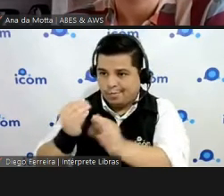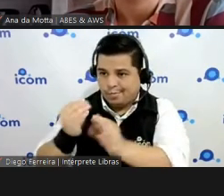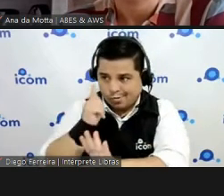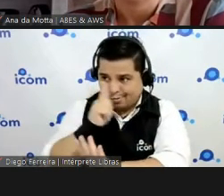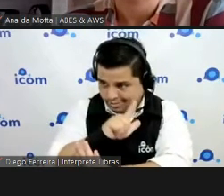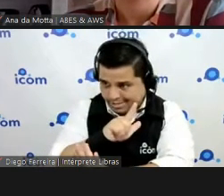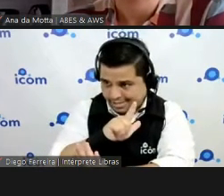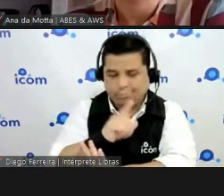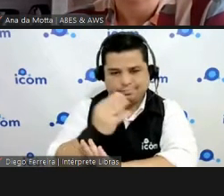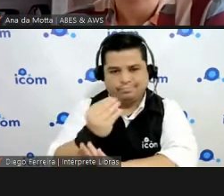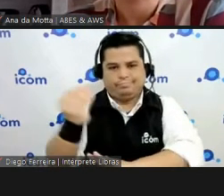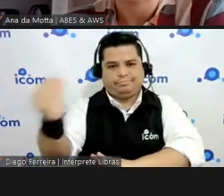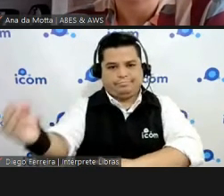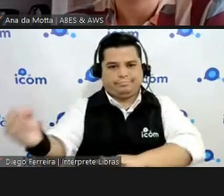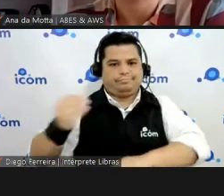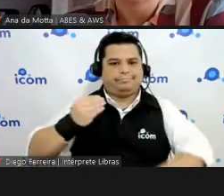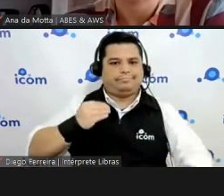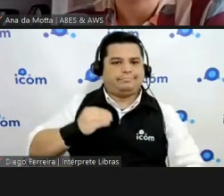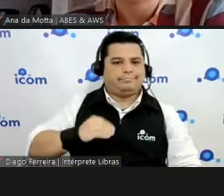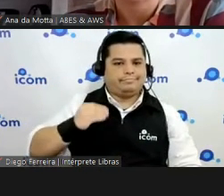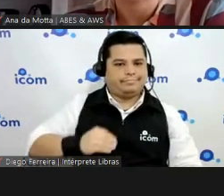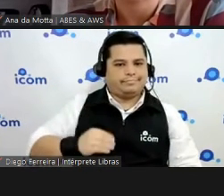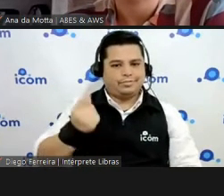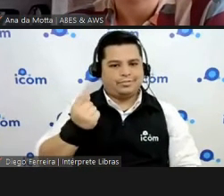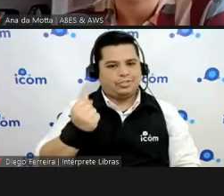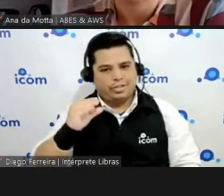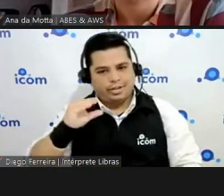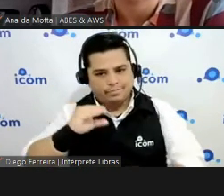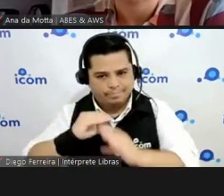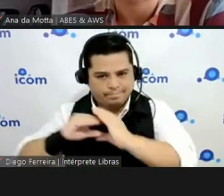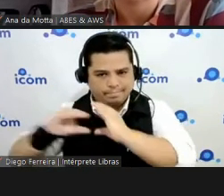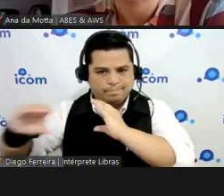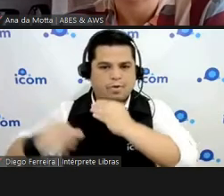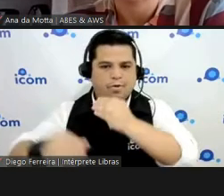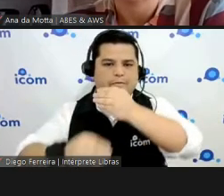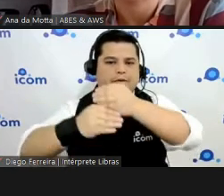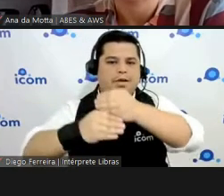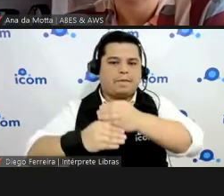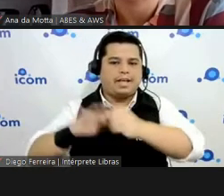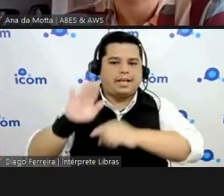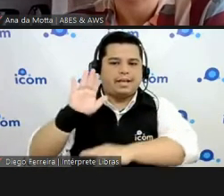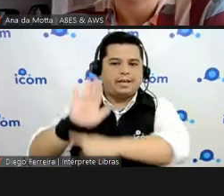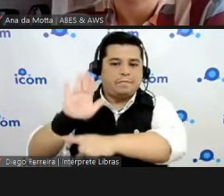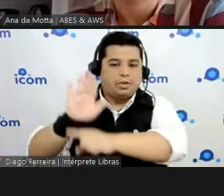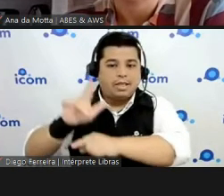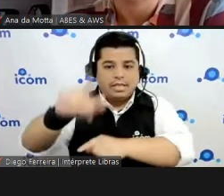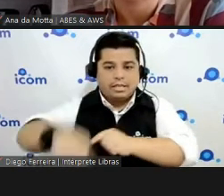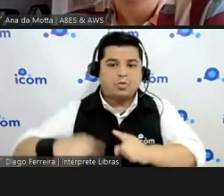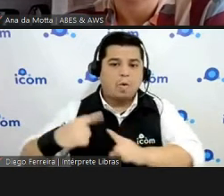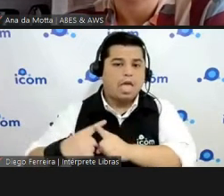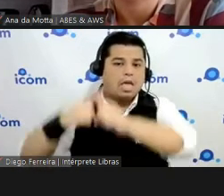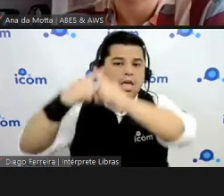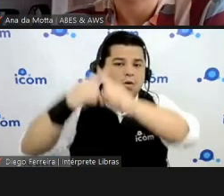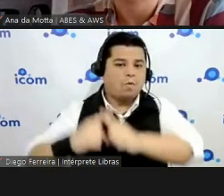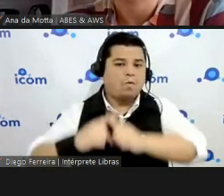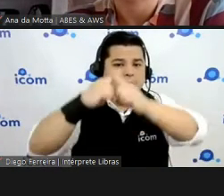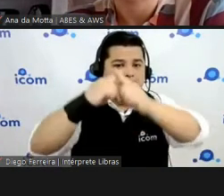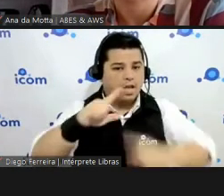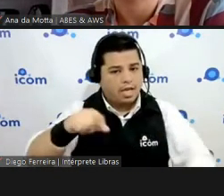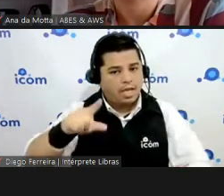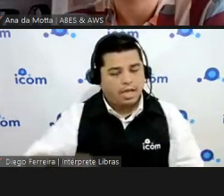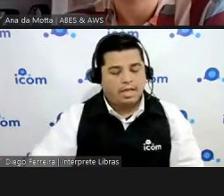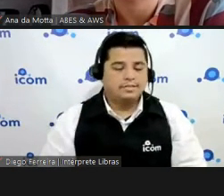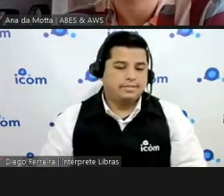no caso de venda aí dificilmente a faria uma contratação de tique né porque se a gente tá vendendo produto de tique já a gente fala que não é mais